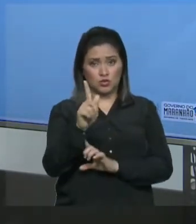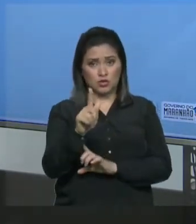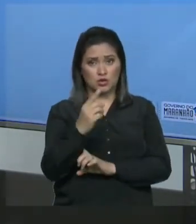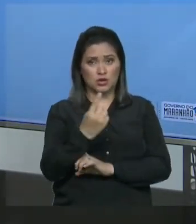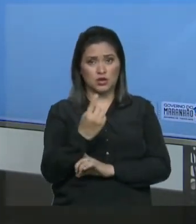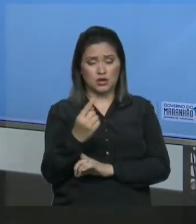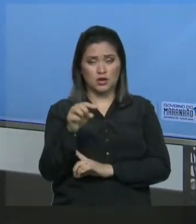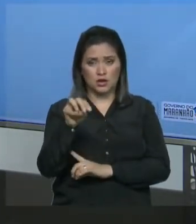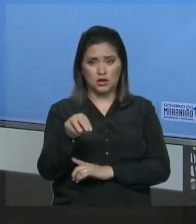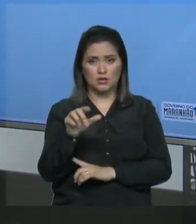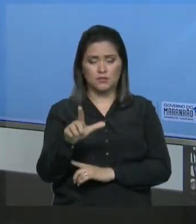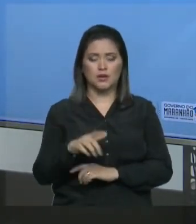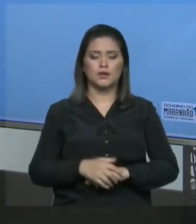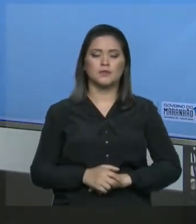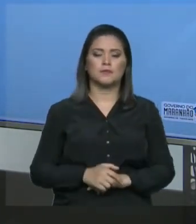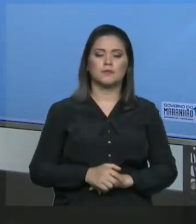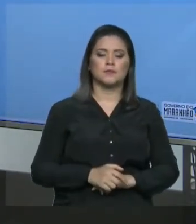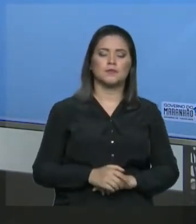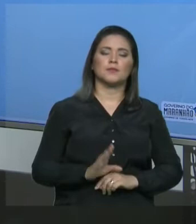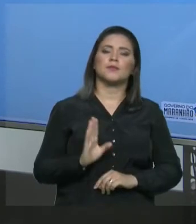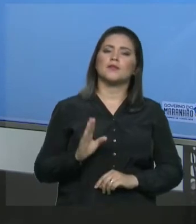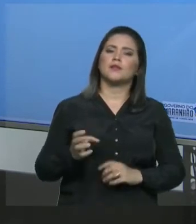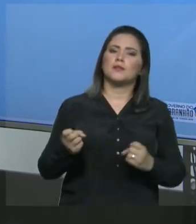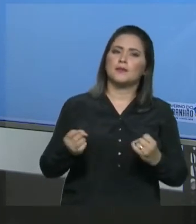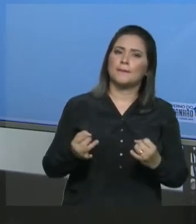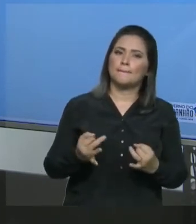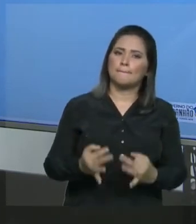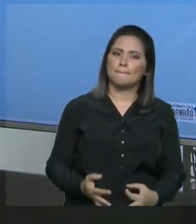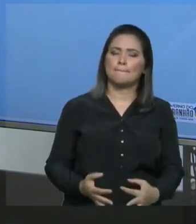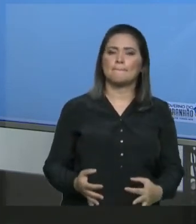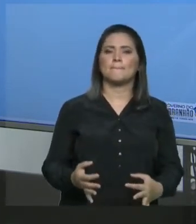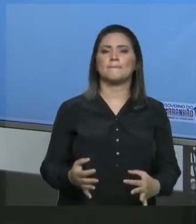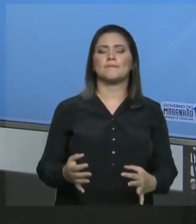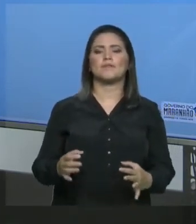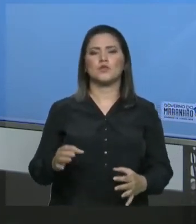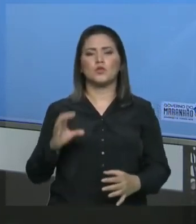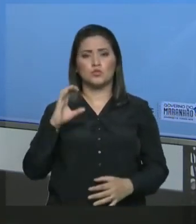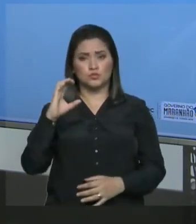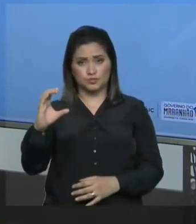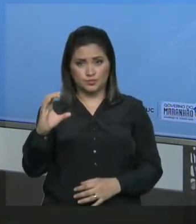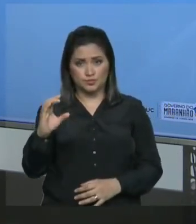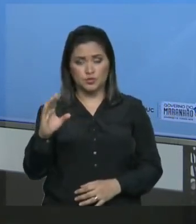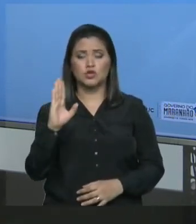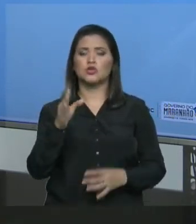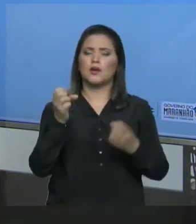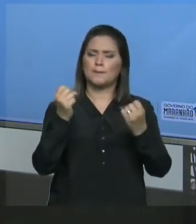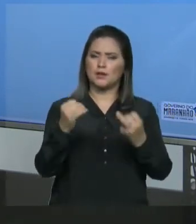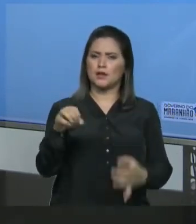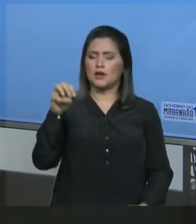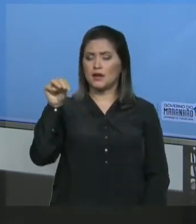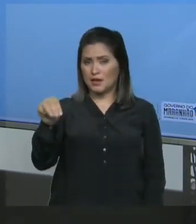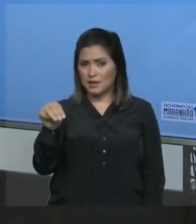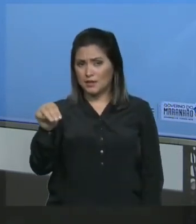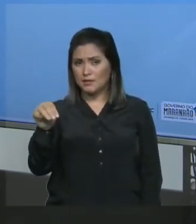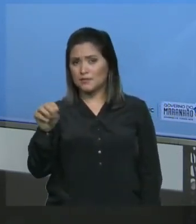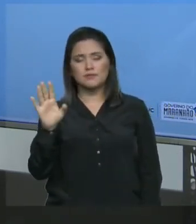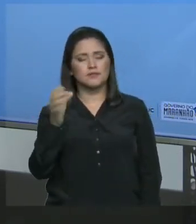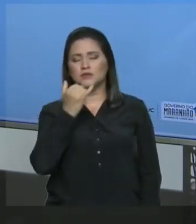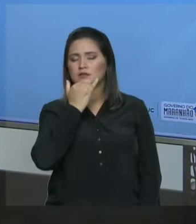Já falamos de concentração comum, já falamos de densidade. A próxima concentração comum a molaridade,